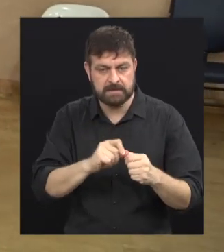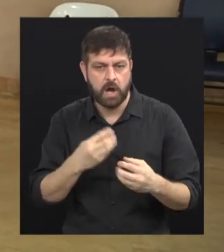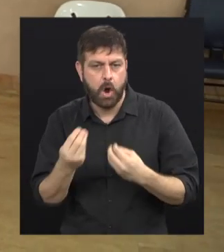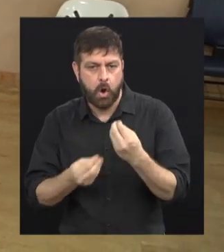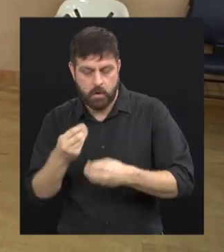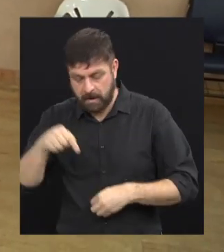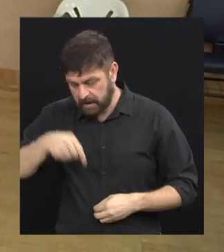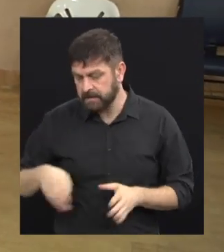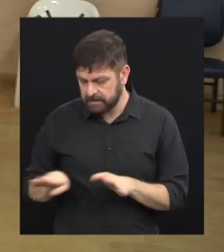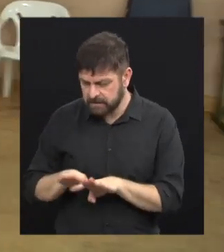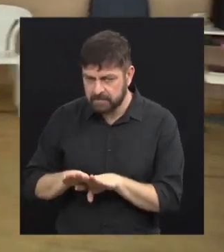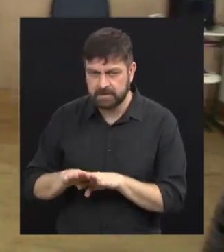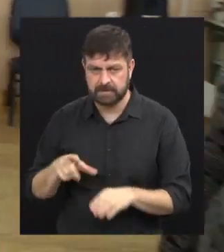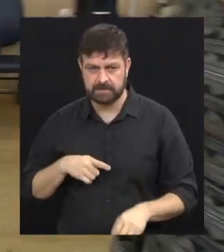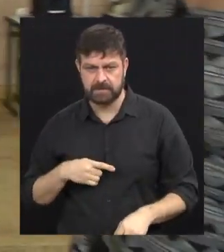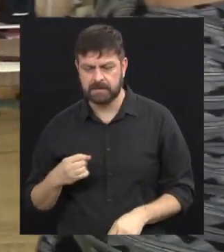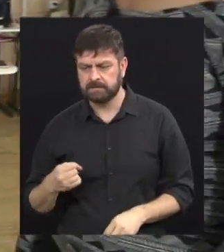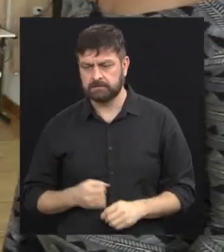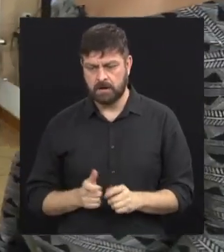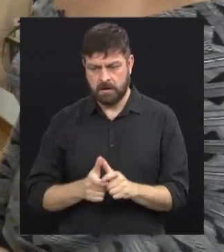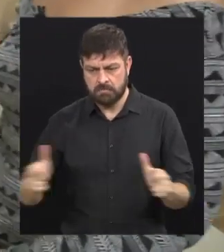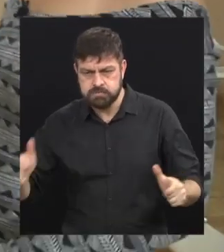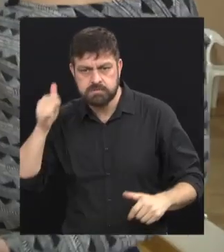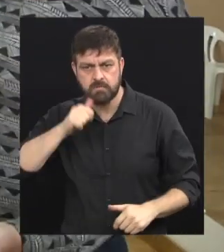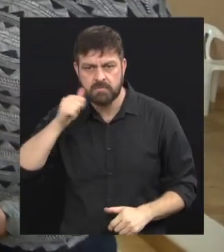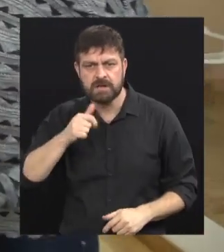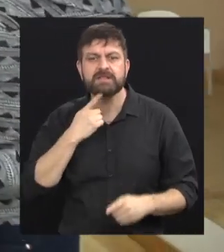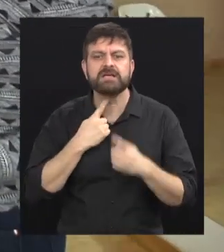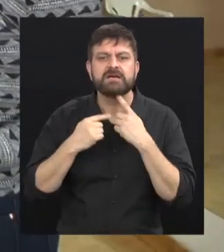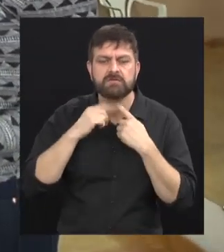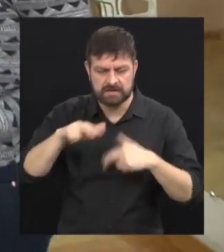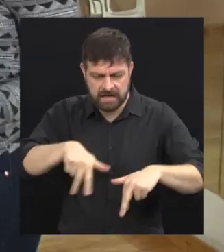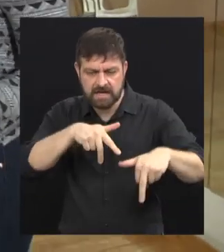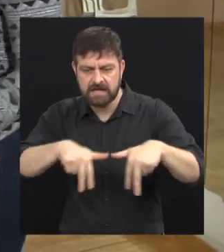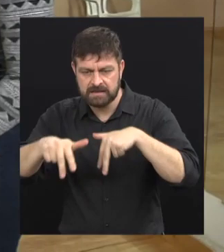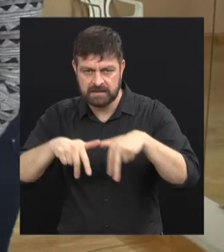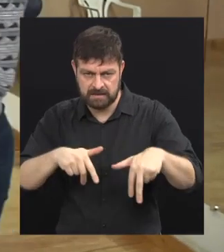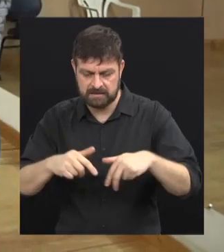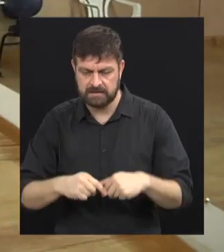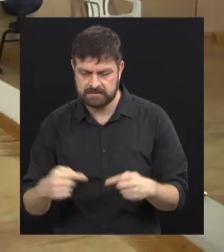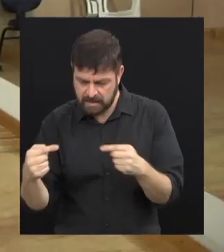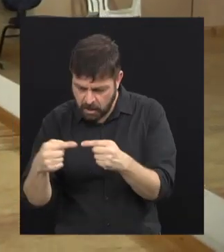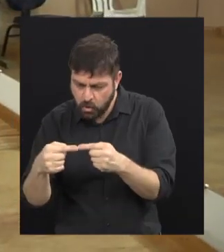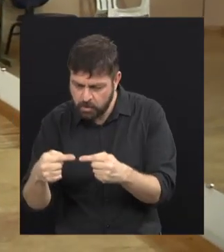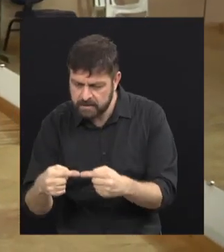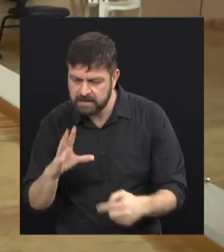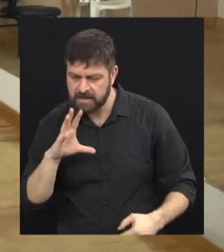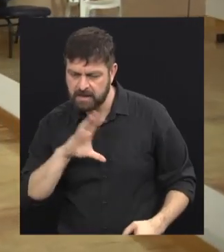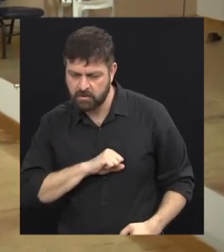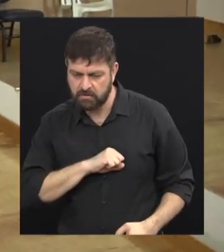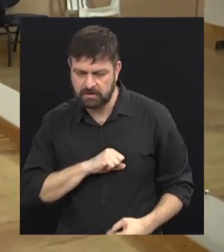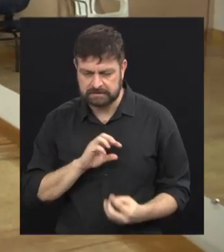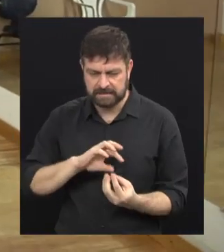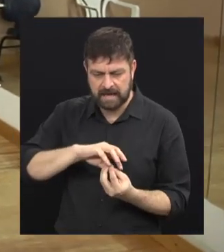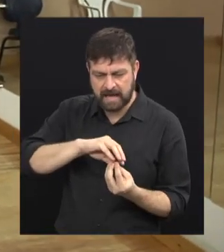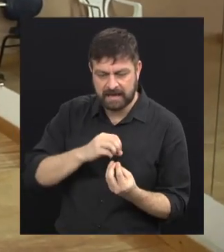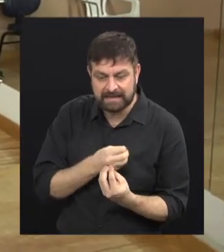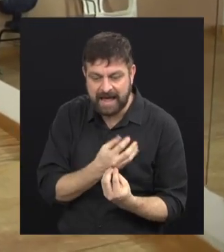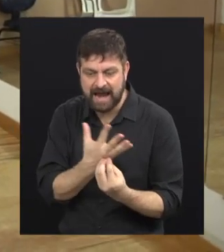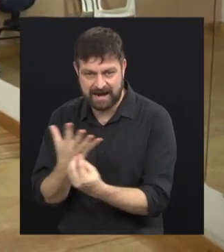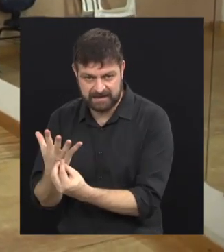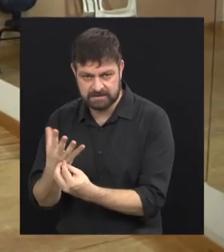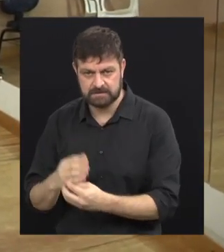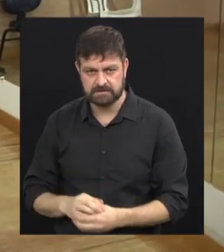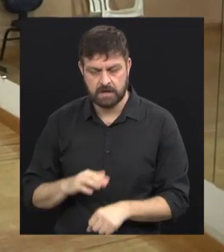e aqui também. E tem bastante número de meninas que pensam em se desenvolver dentro da dança, dentro da arte? Tem, tem bastante menina. Muitas, muitas.